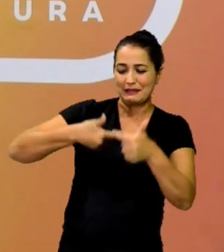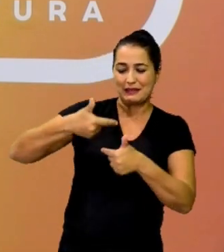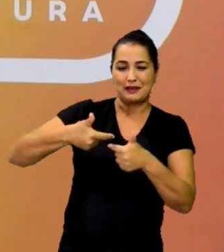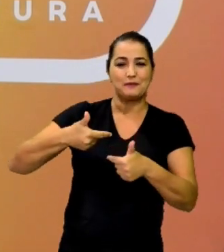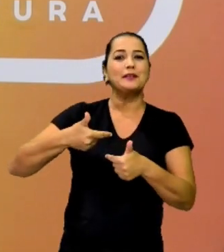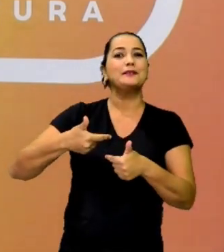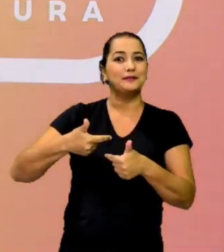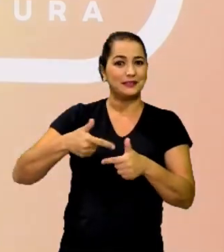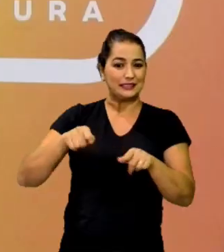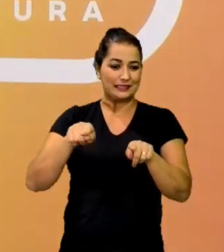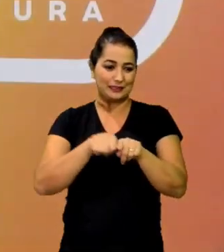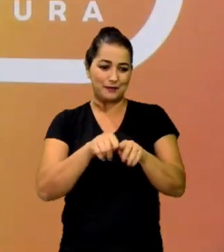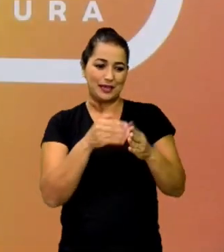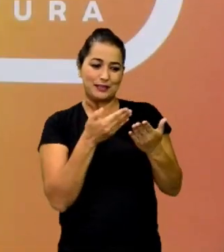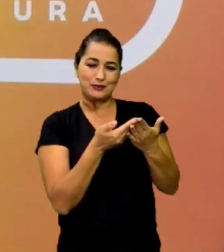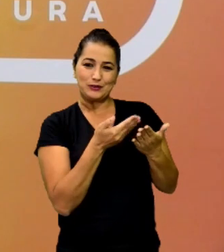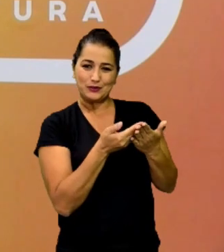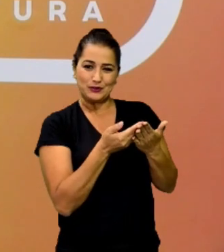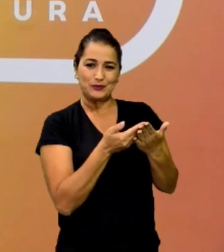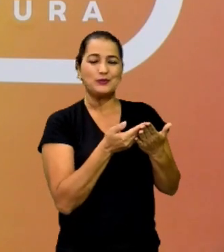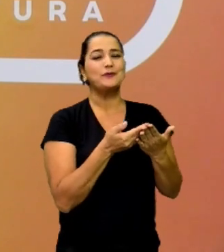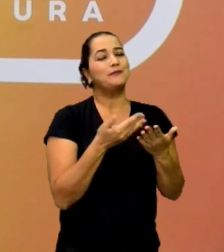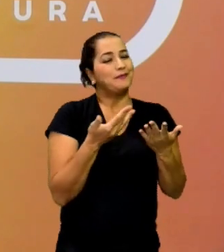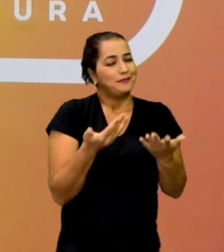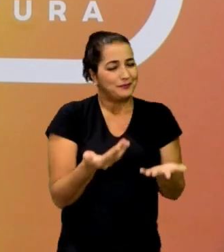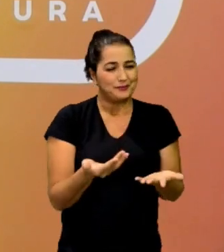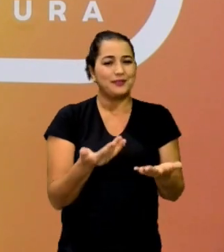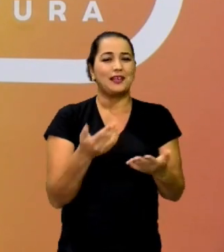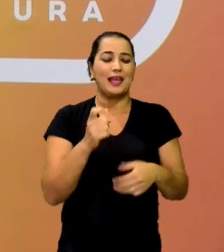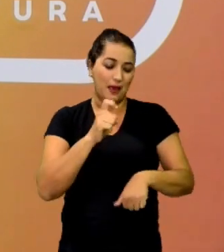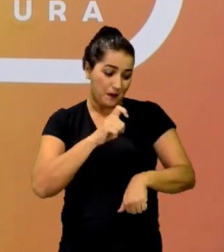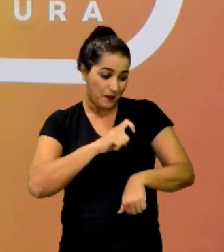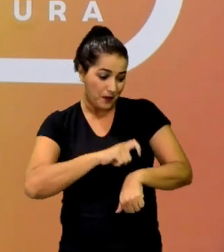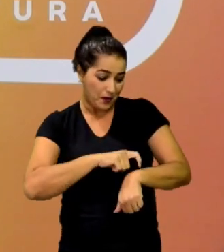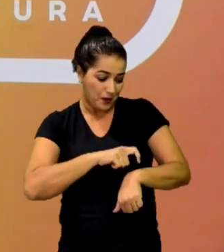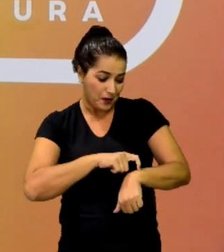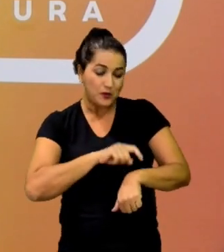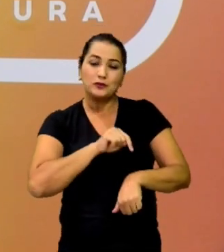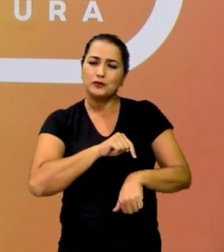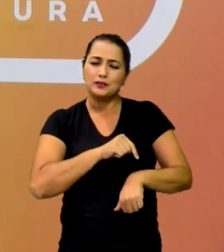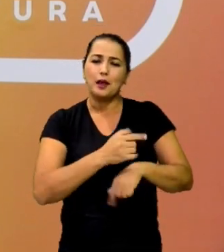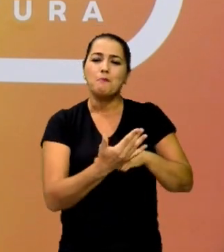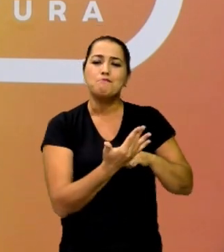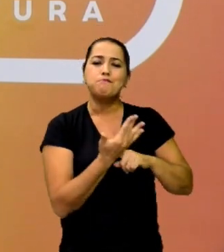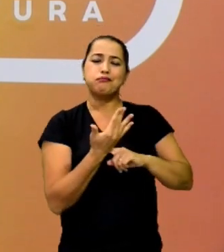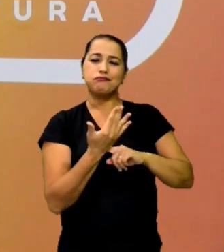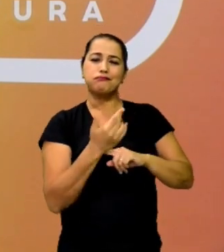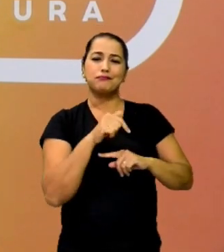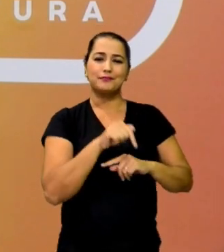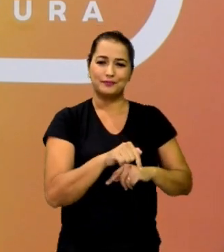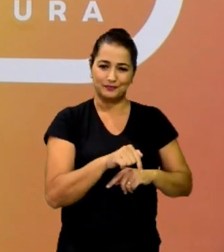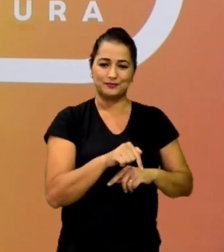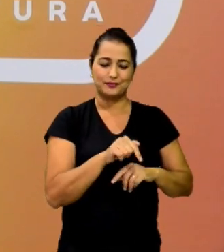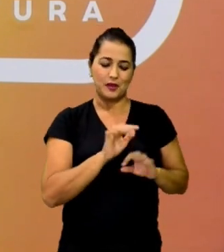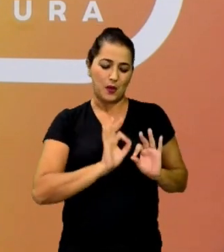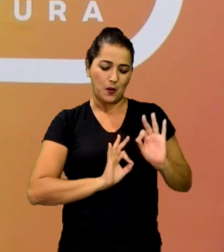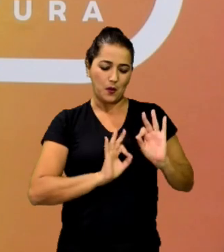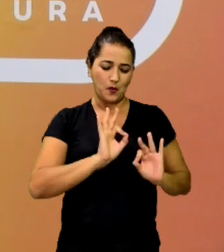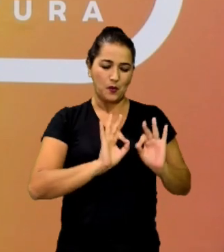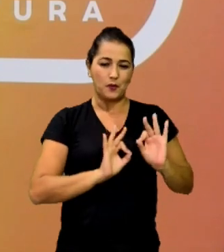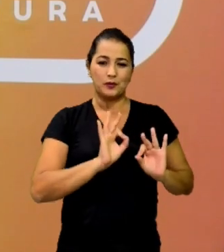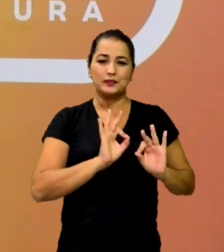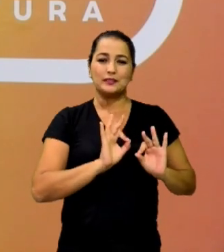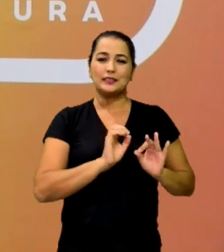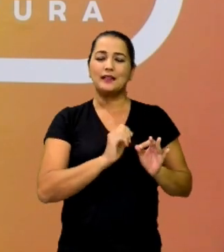de escola. Pois, é o relógio que nos auxilia na organização das nossas